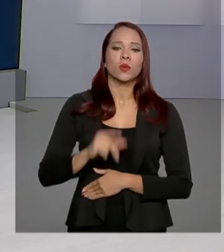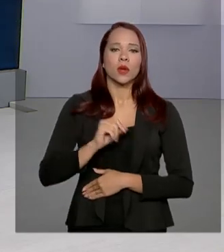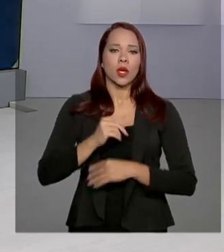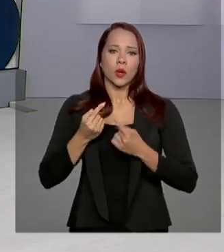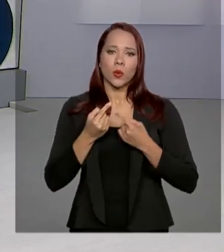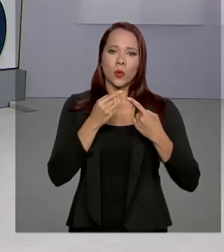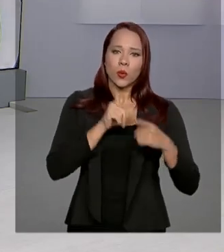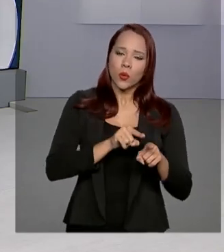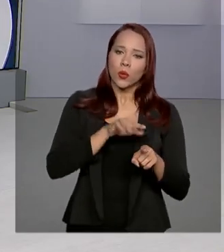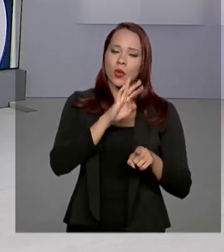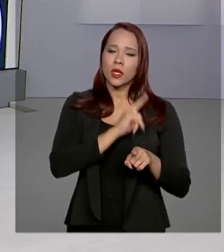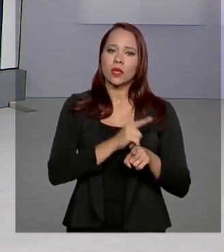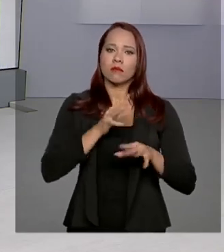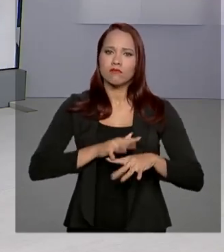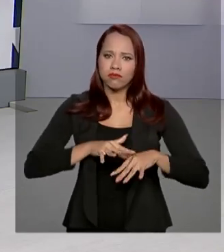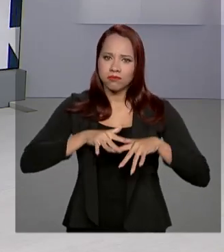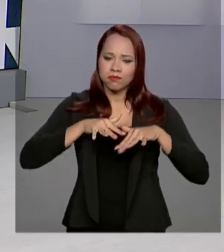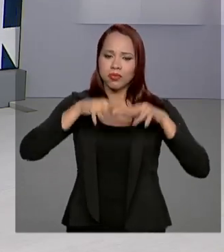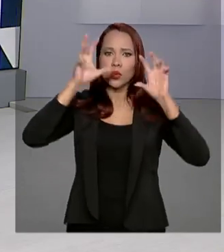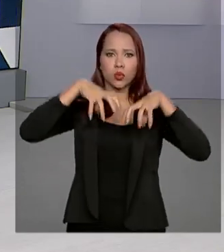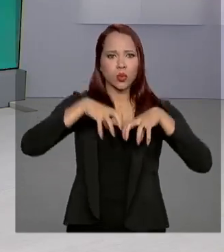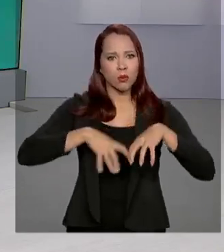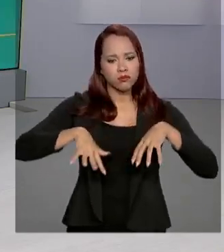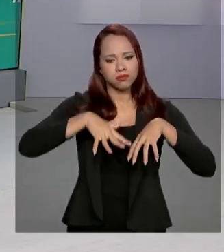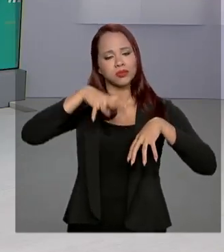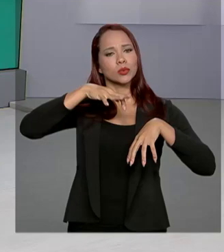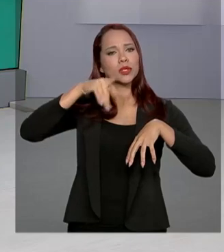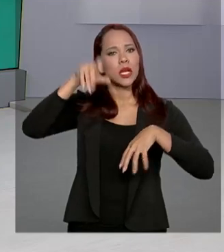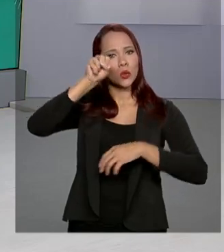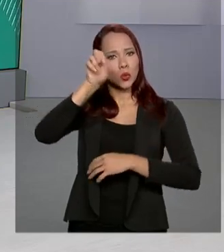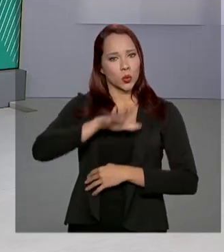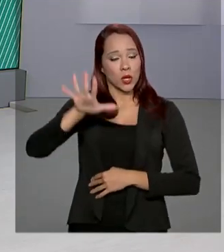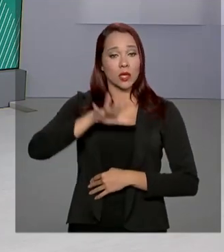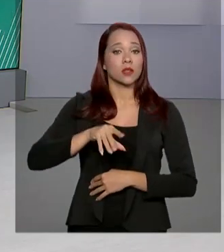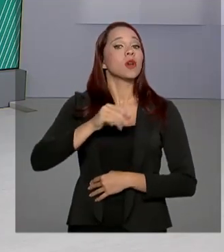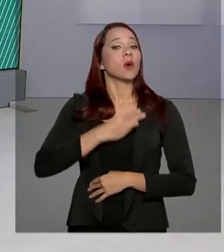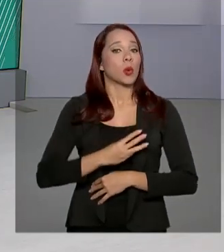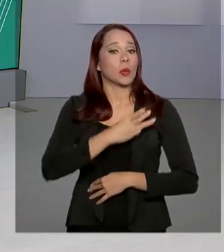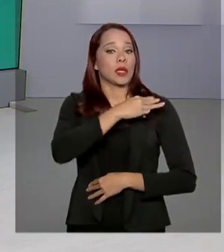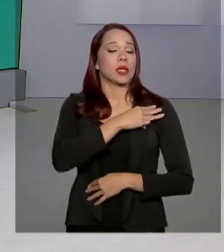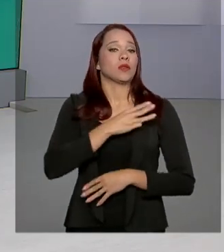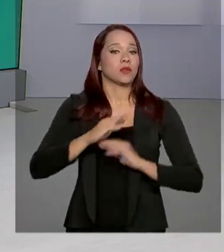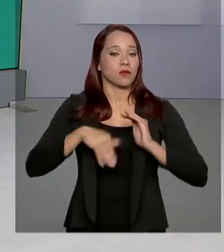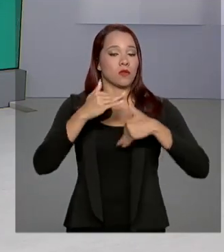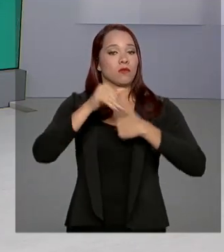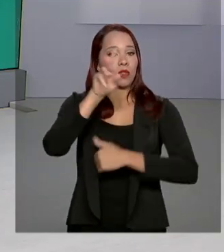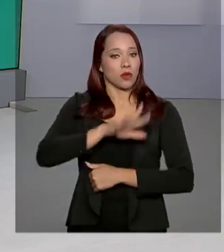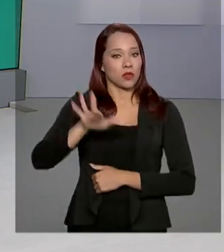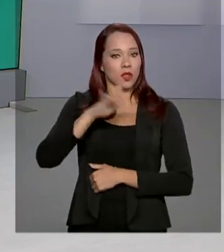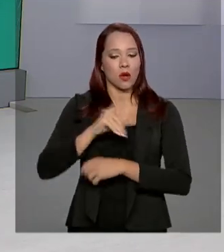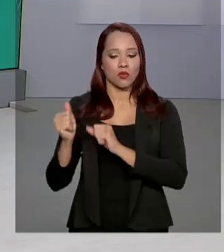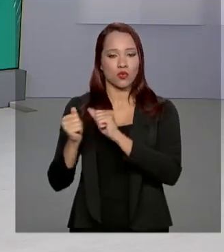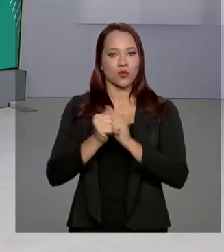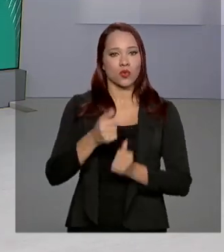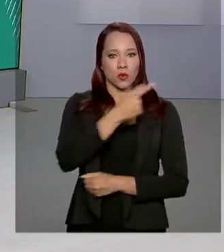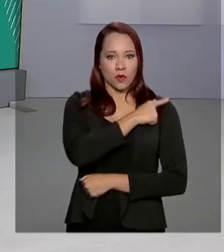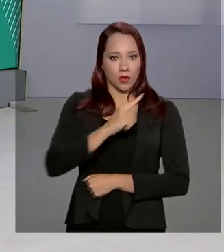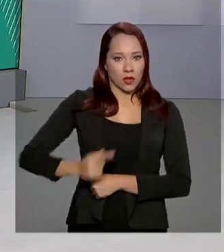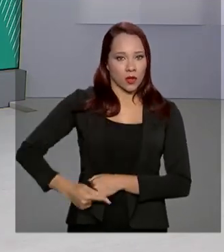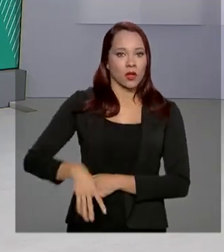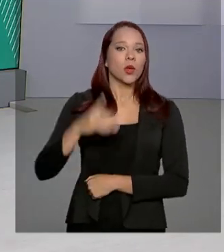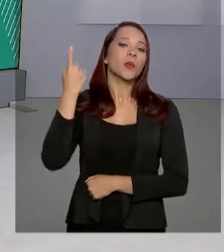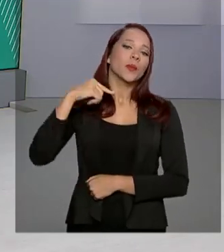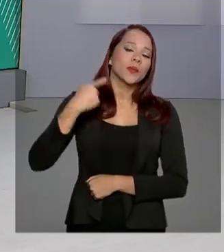combate às enchentes no Sudeste. O ministro do Desenvolvimento Regional esteve com os governadores de Minas Gerais e